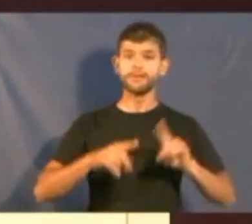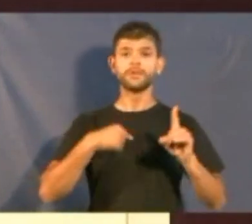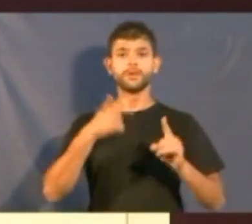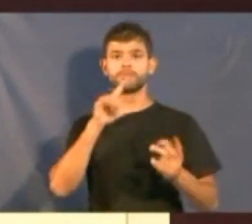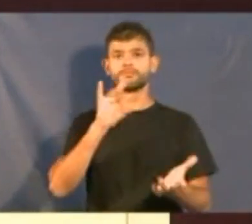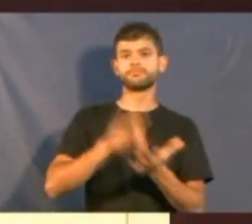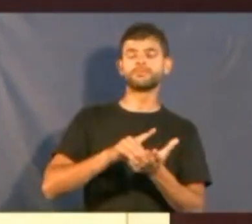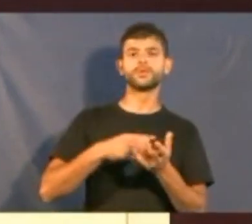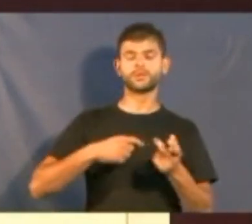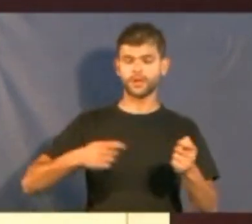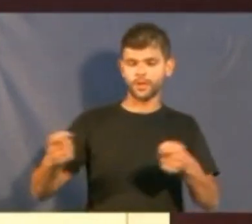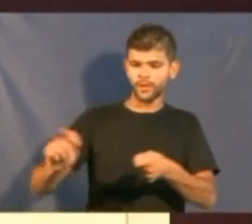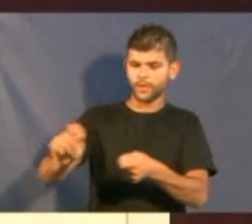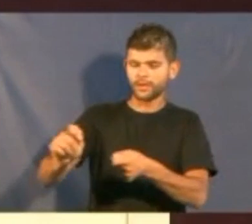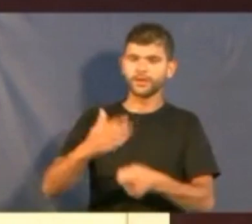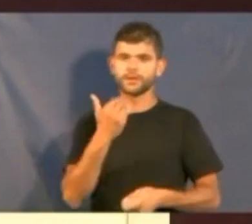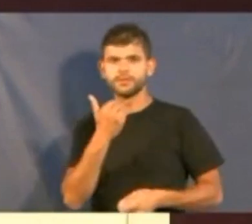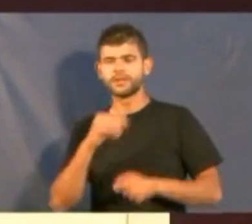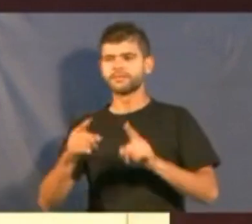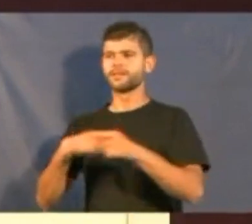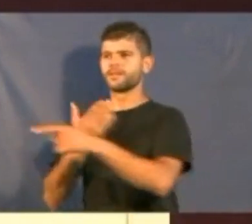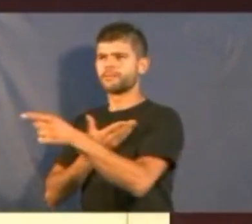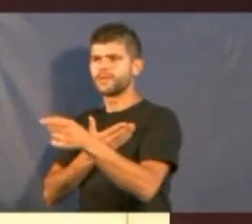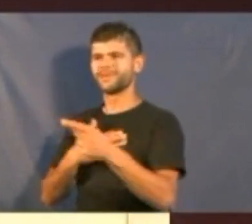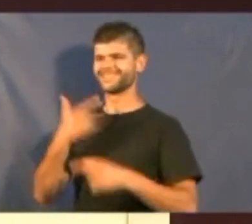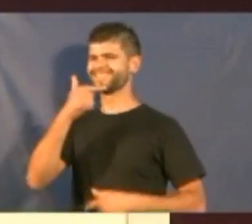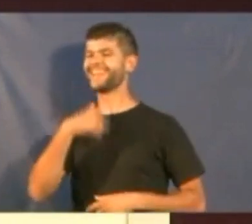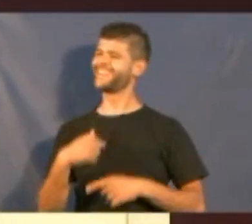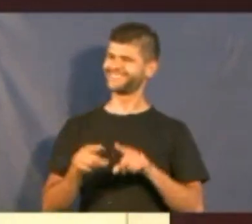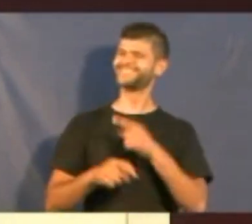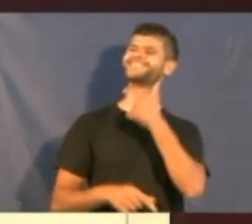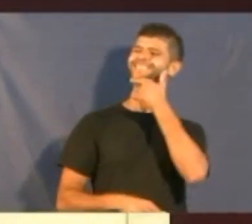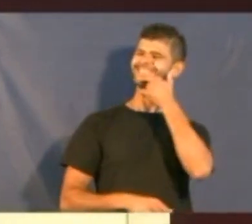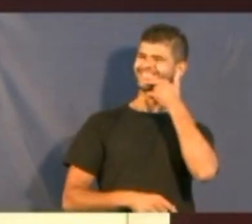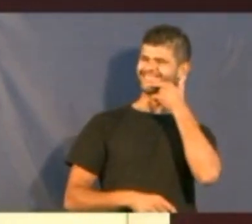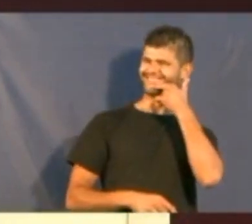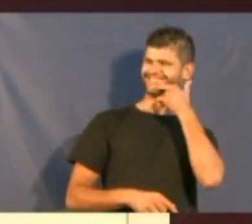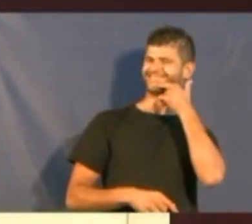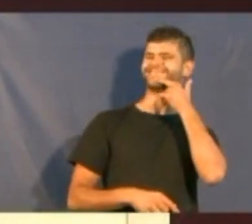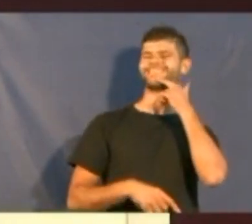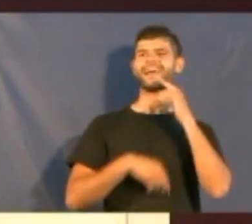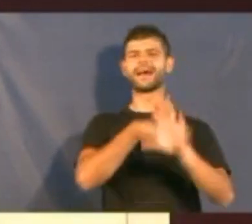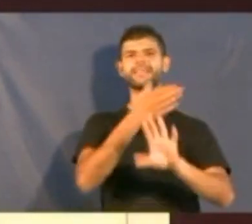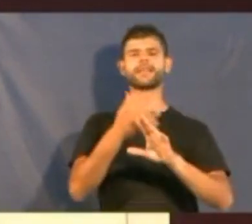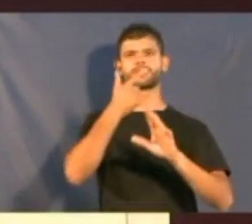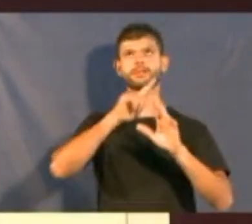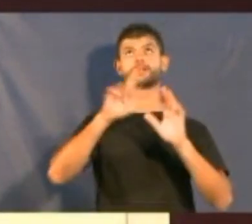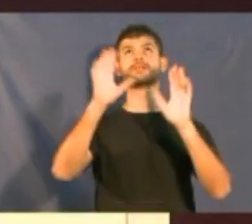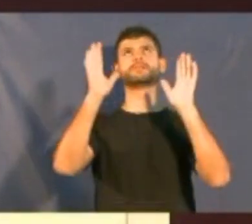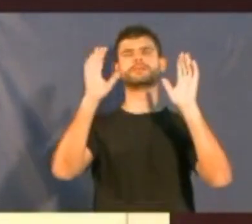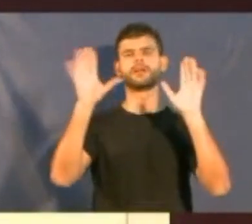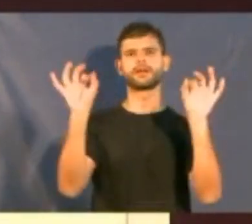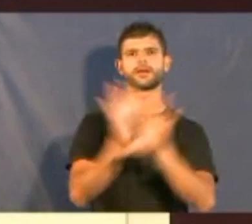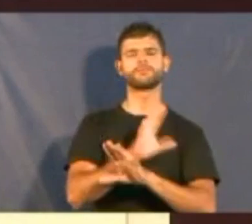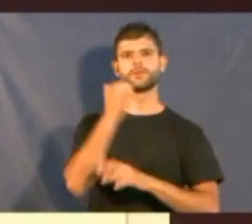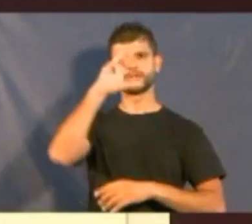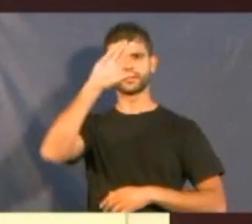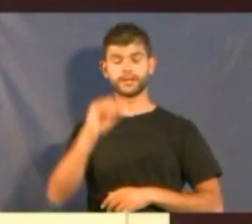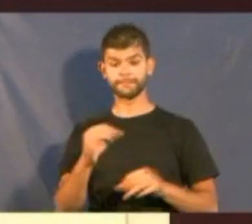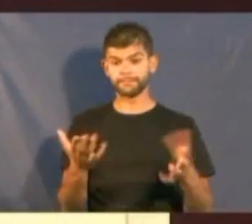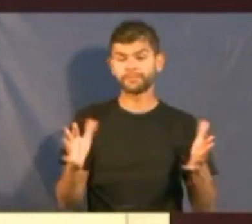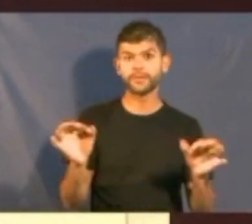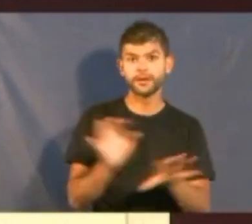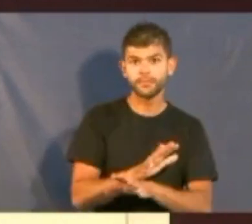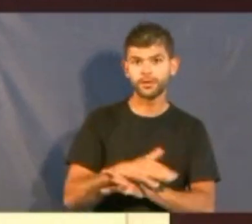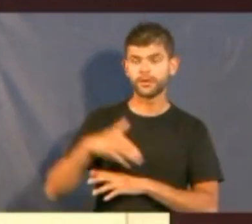E meus amigos risonhos, eu também risonho. Até que terminou o maldito jantar. Quando terminou, veio o mordomo e